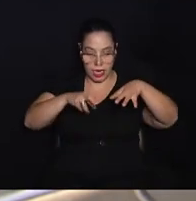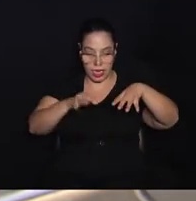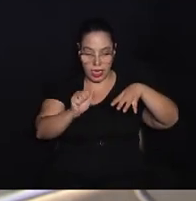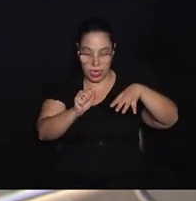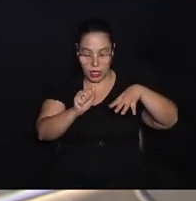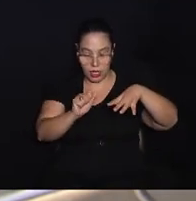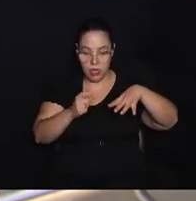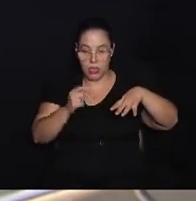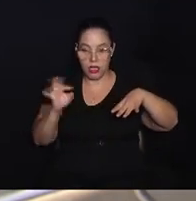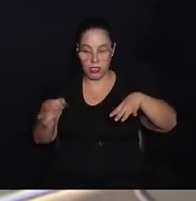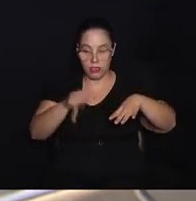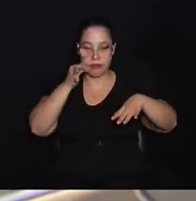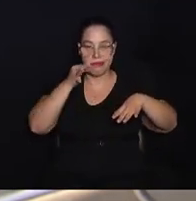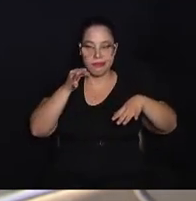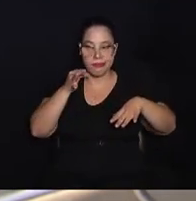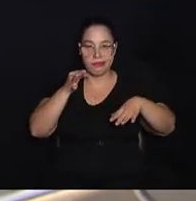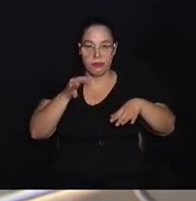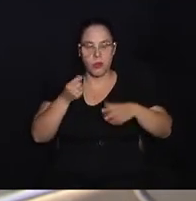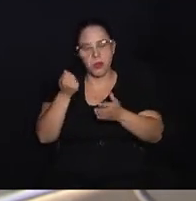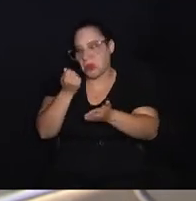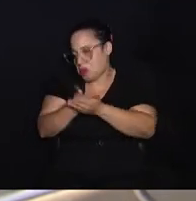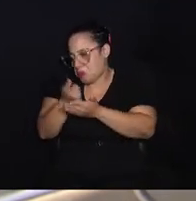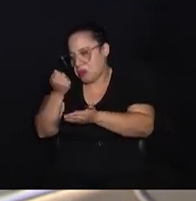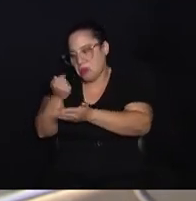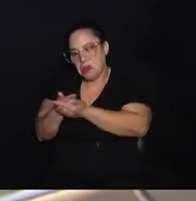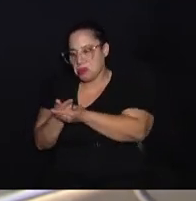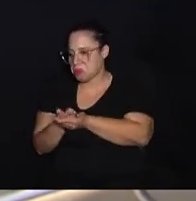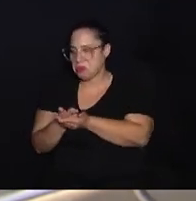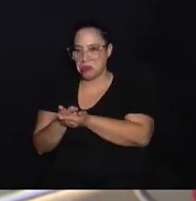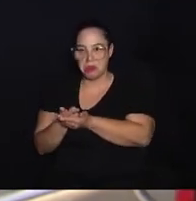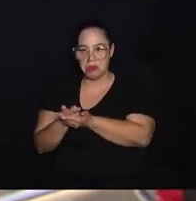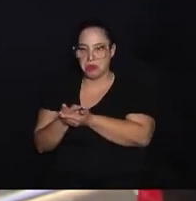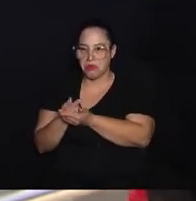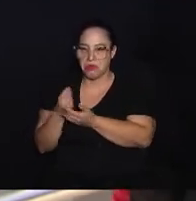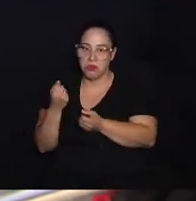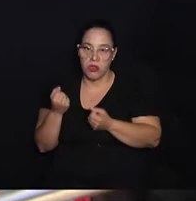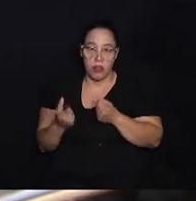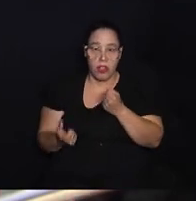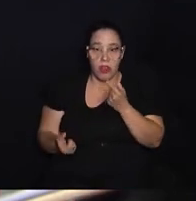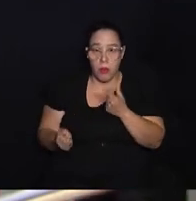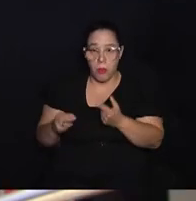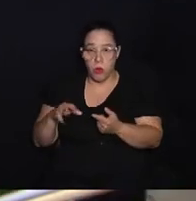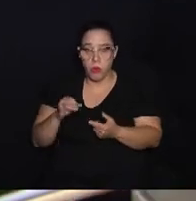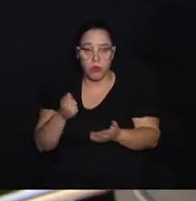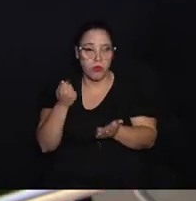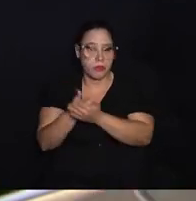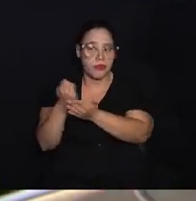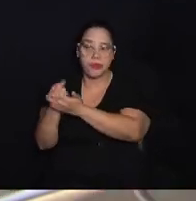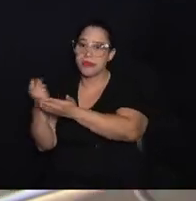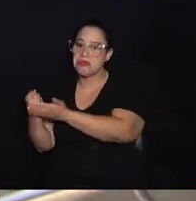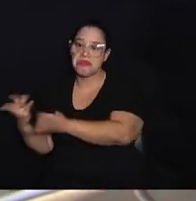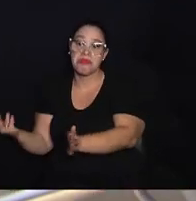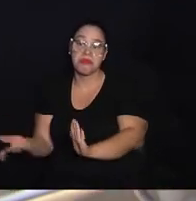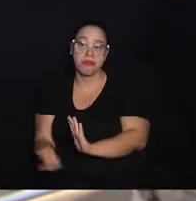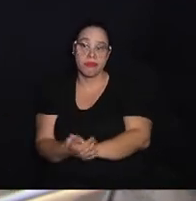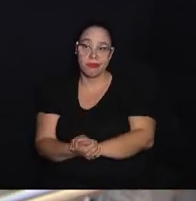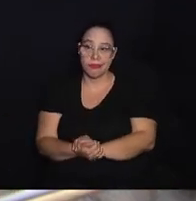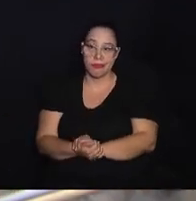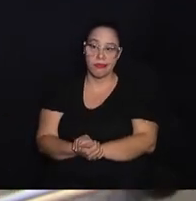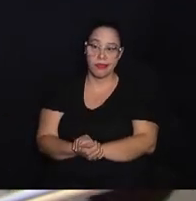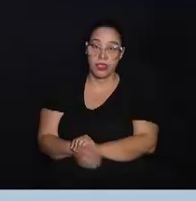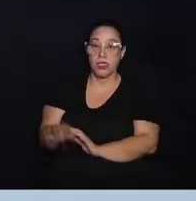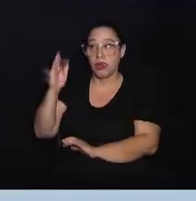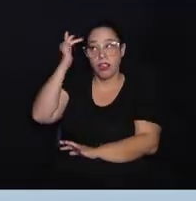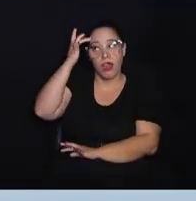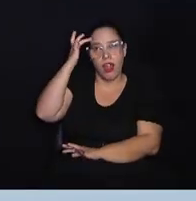pode desfrutar, pode fazer compras, tem vários produtos que são vendidos. E eu acho que é